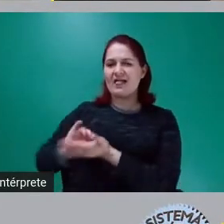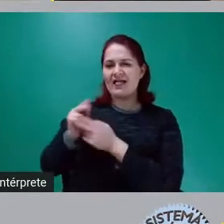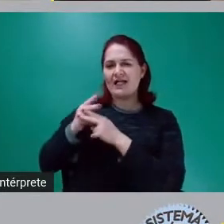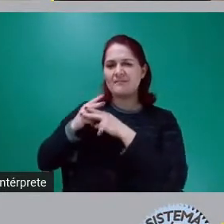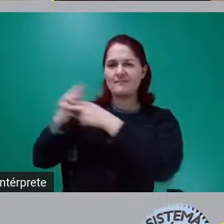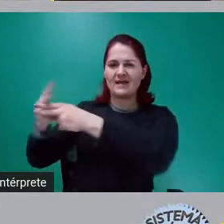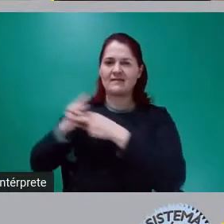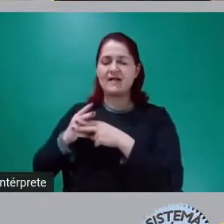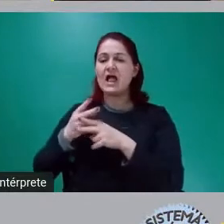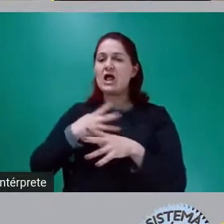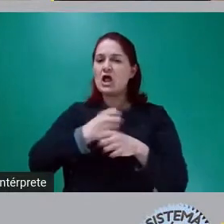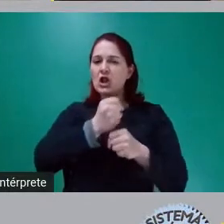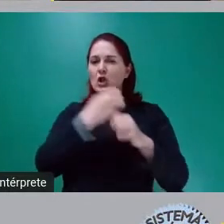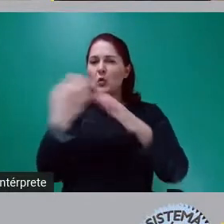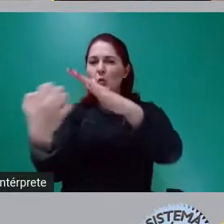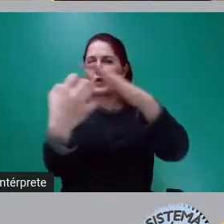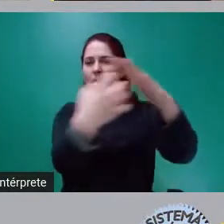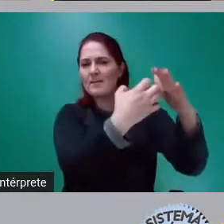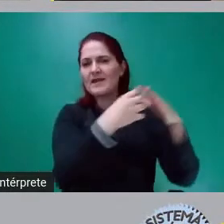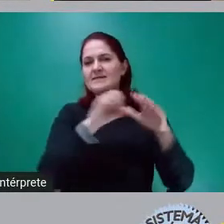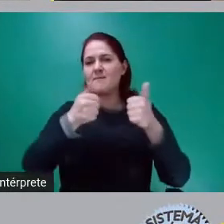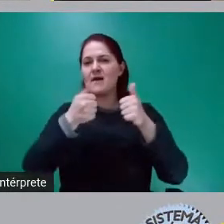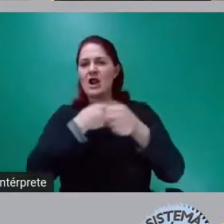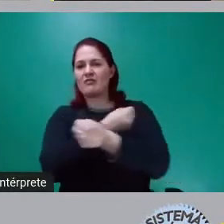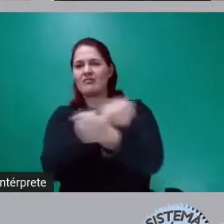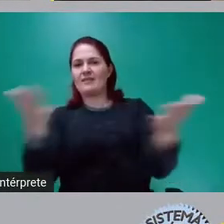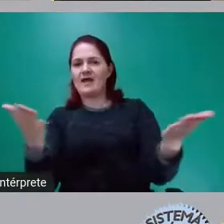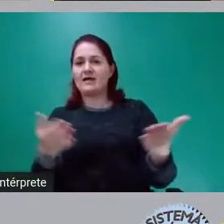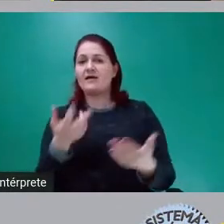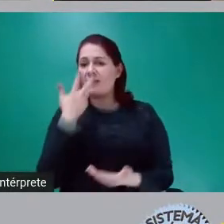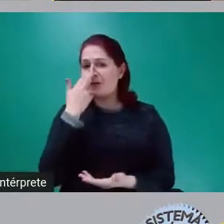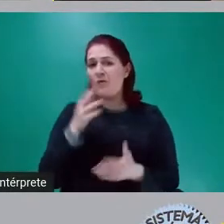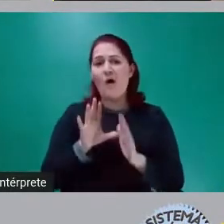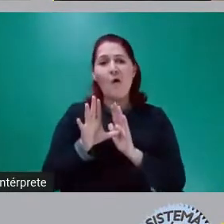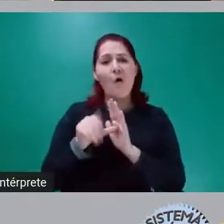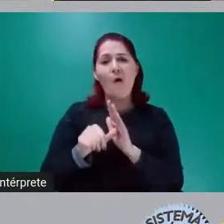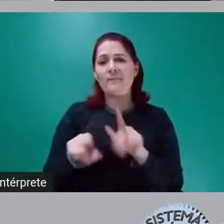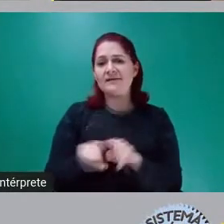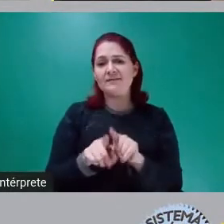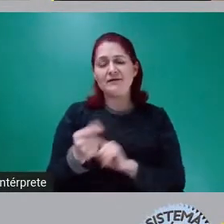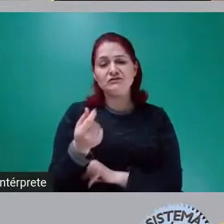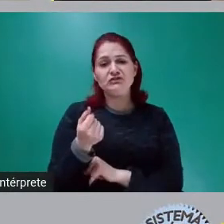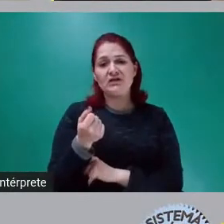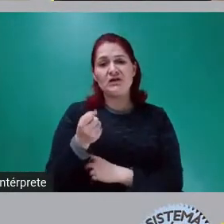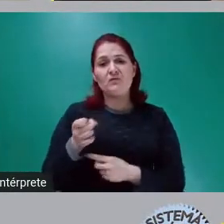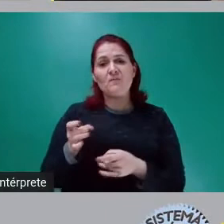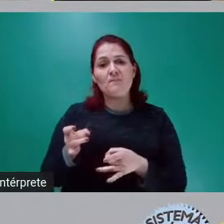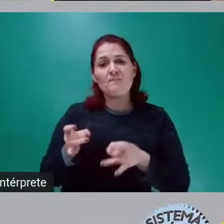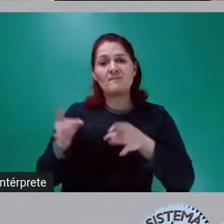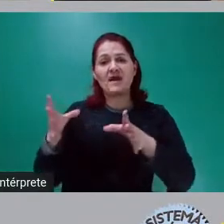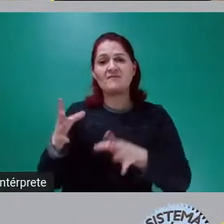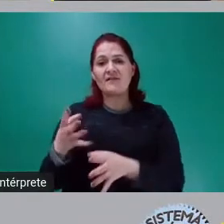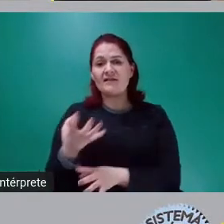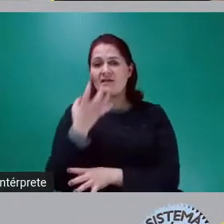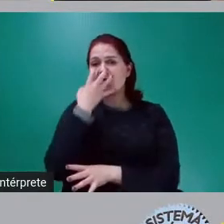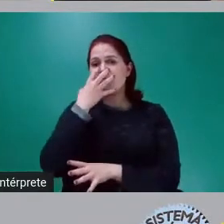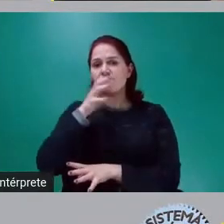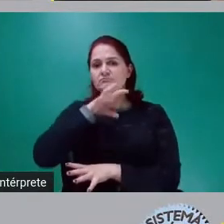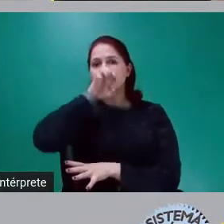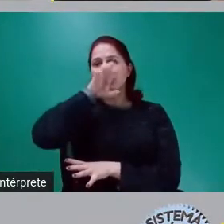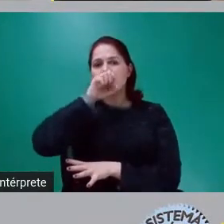que se tira proveito vendendo respirador, também se tira proveito fazendo política